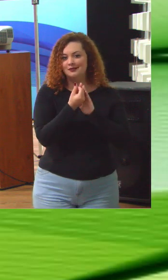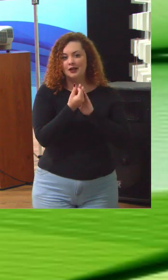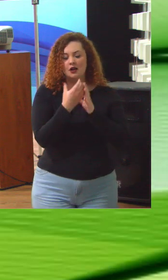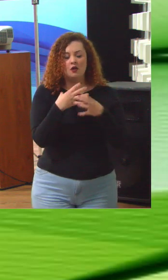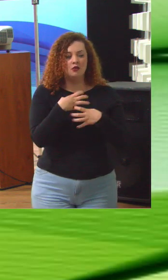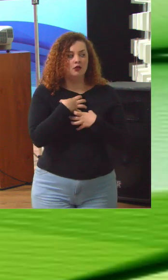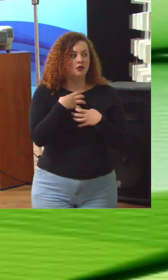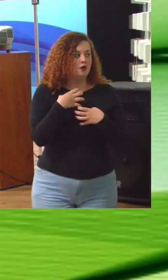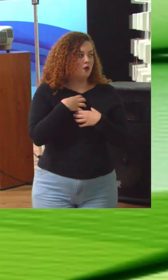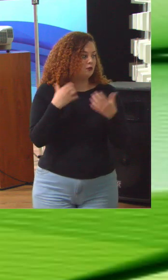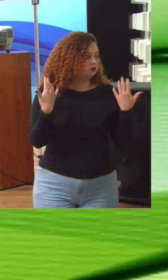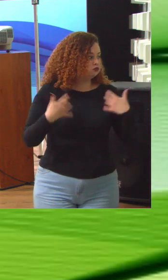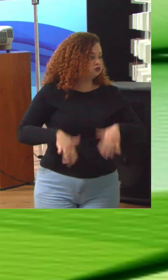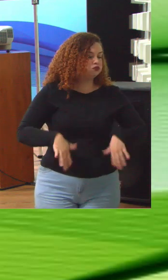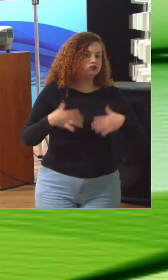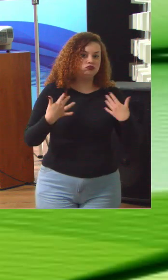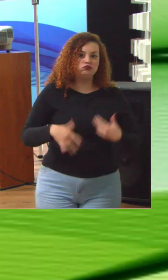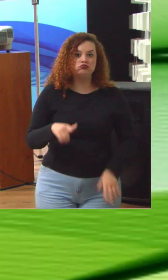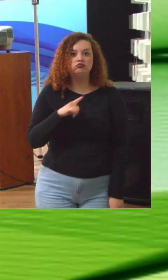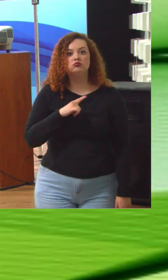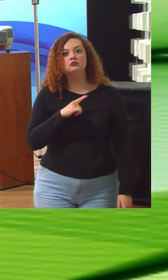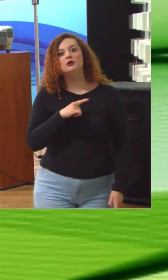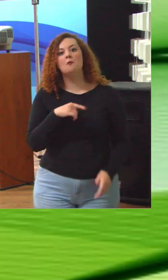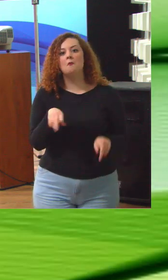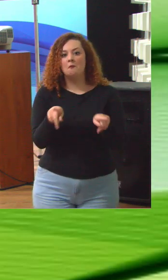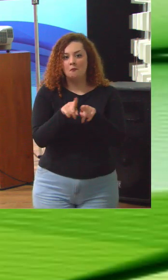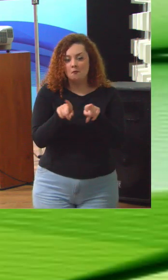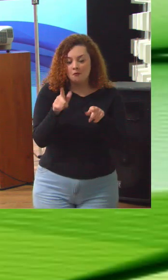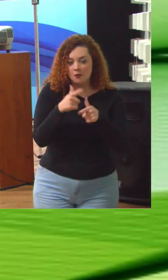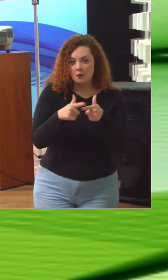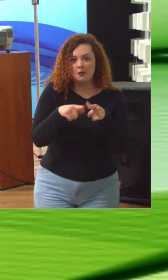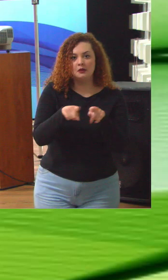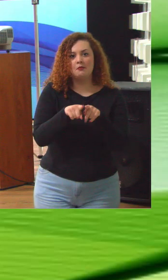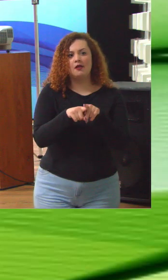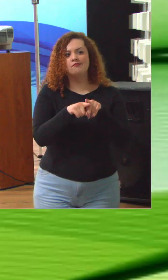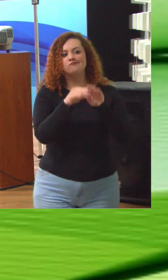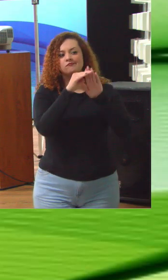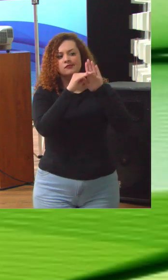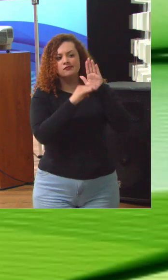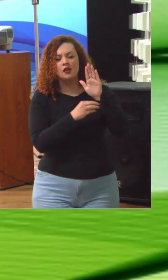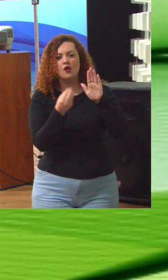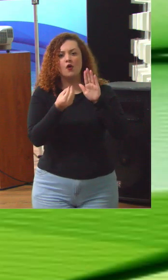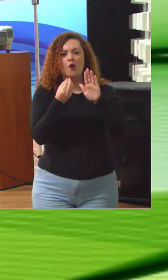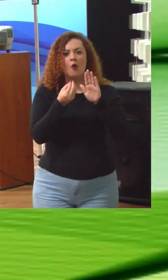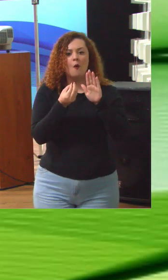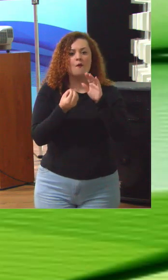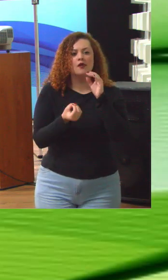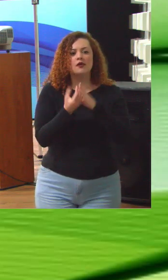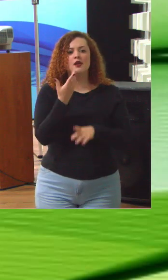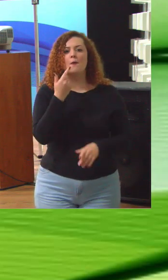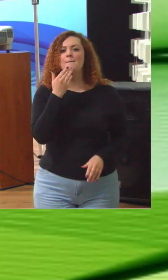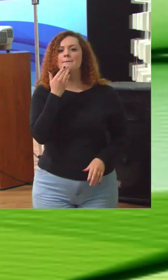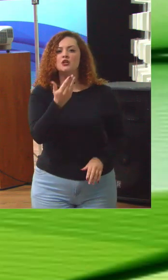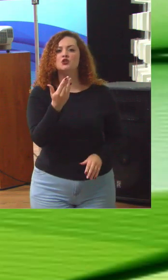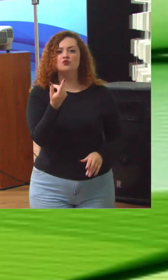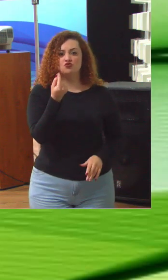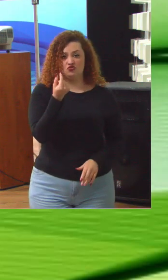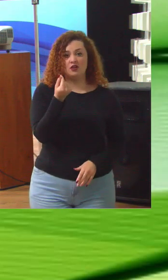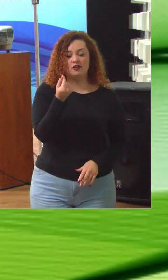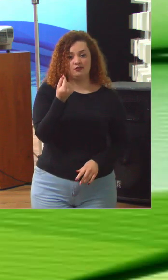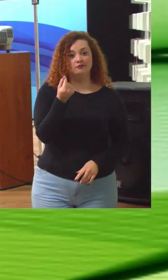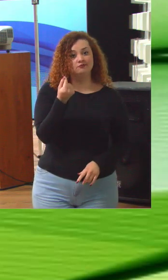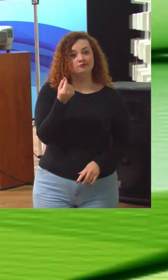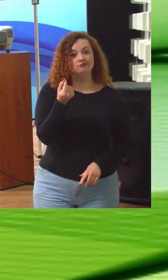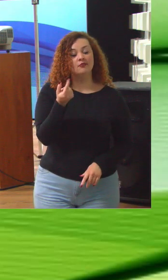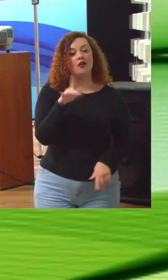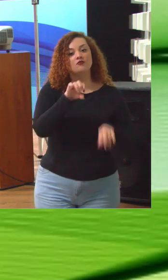dificuldade ainda com definição do processo orçamentário como é que a gente inventa o pedido de dinheiro e isso faz com